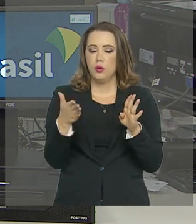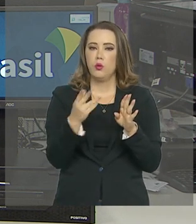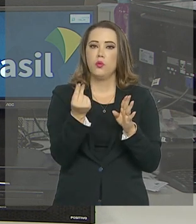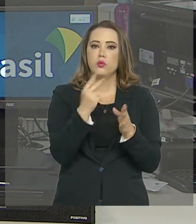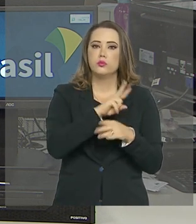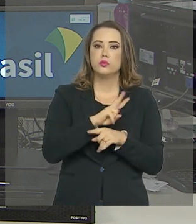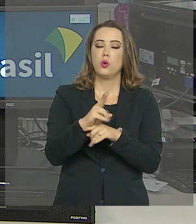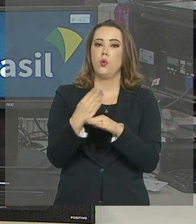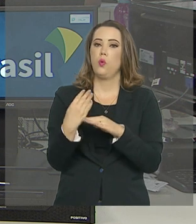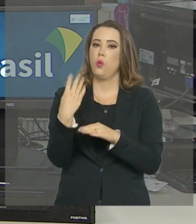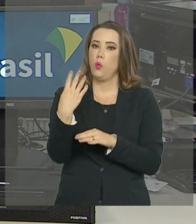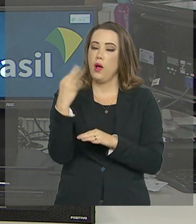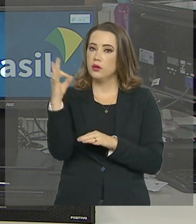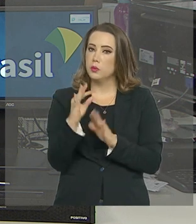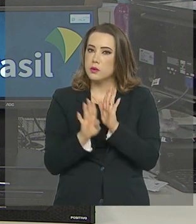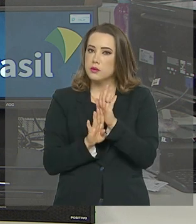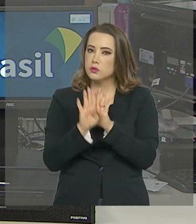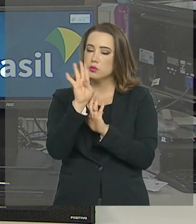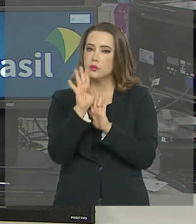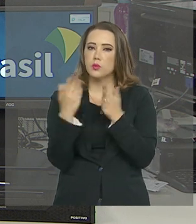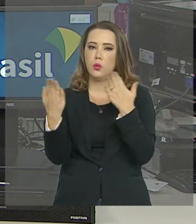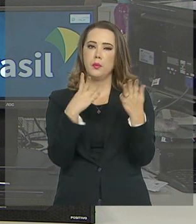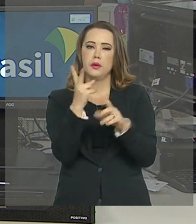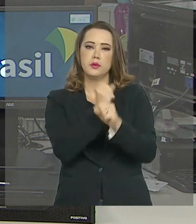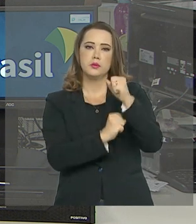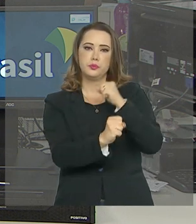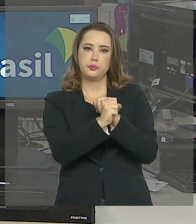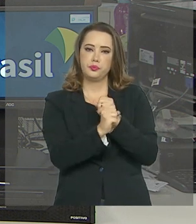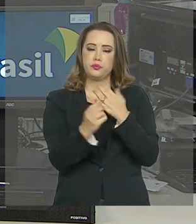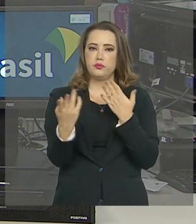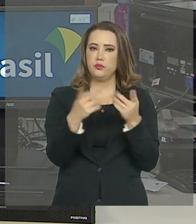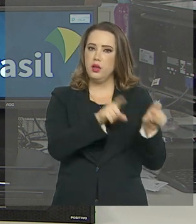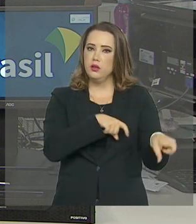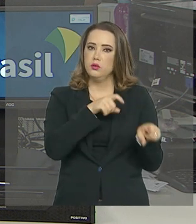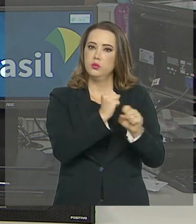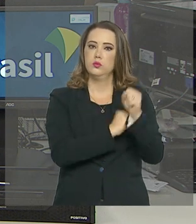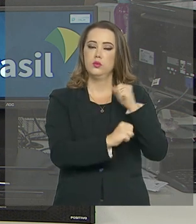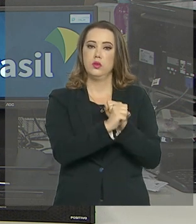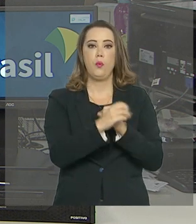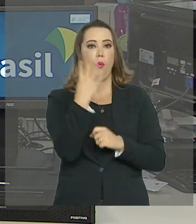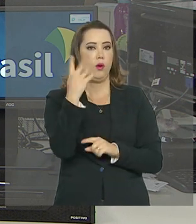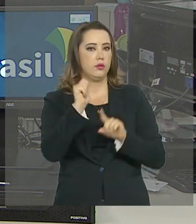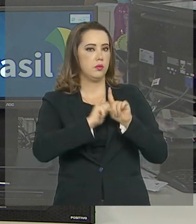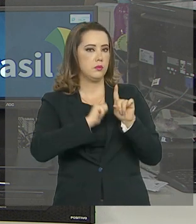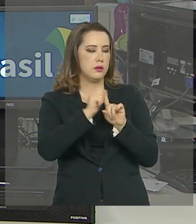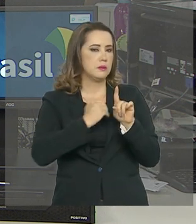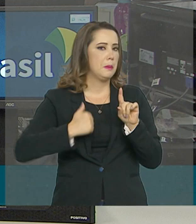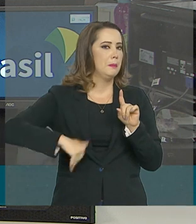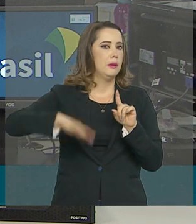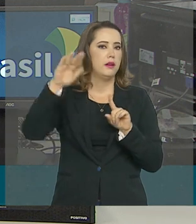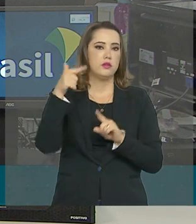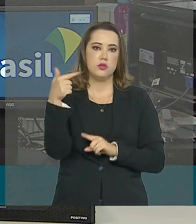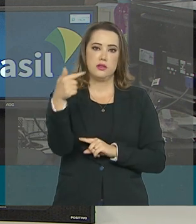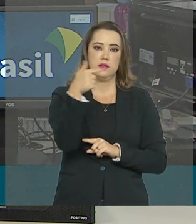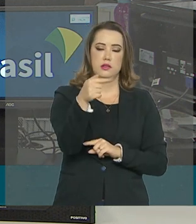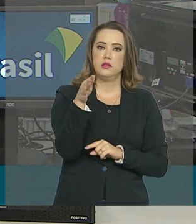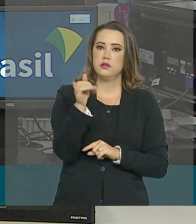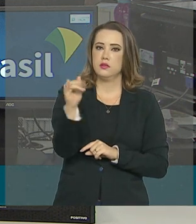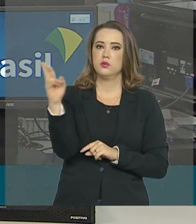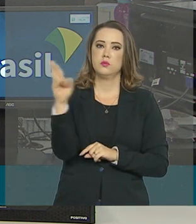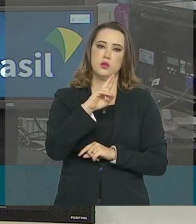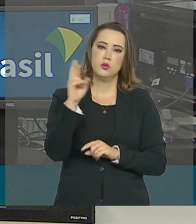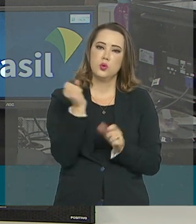mesmo período do ano passado, que correspondeu à safra anterior. Nesses quatro meses, foram mais de R 77 bilhões